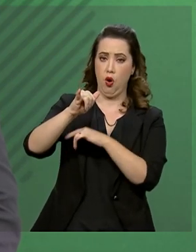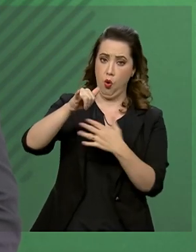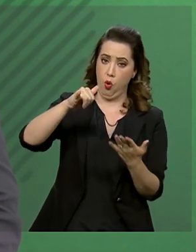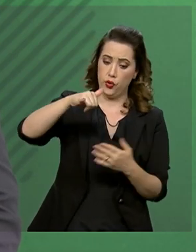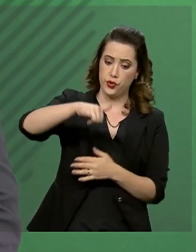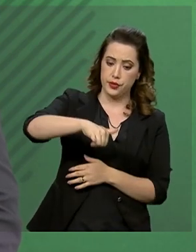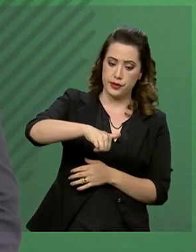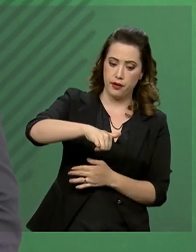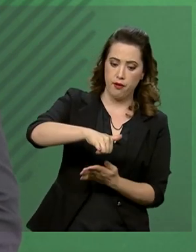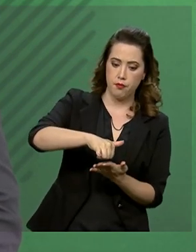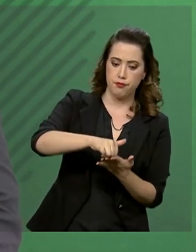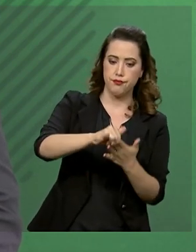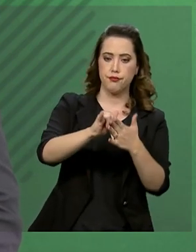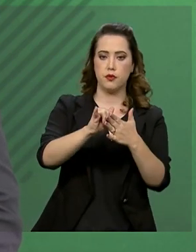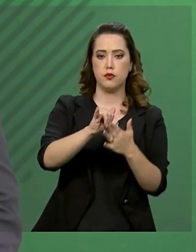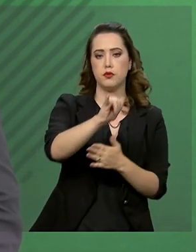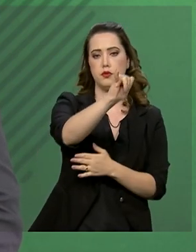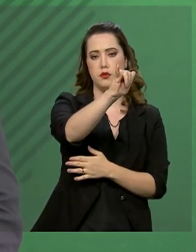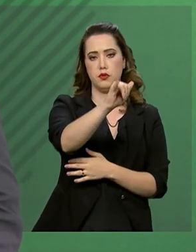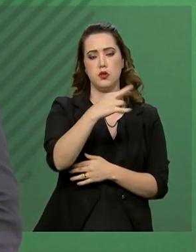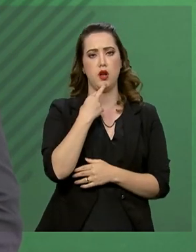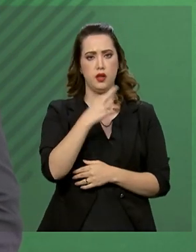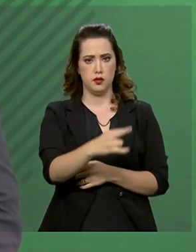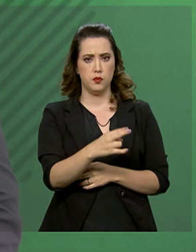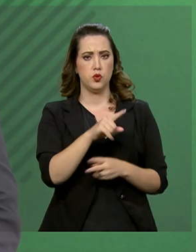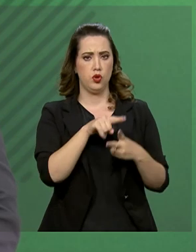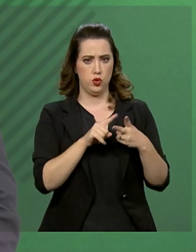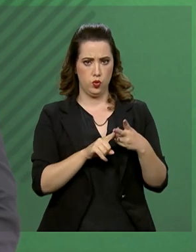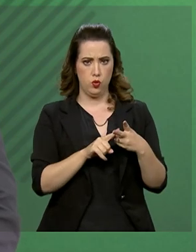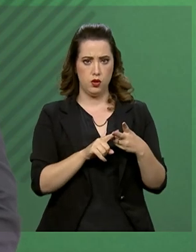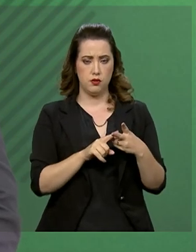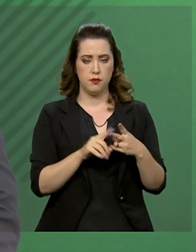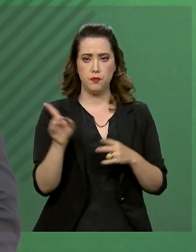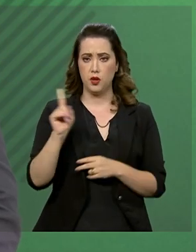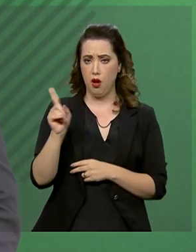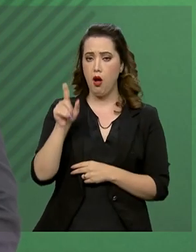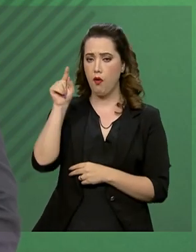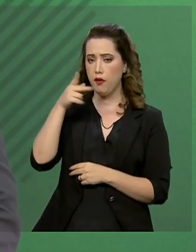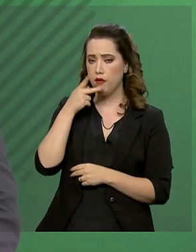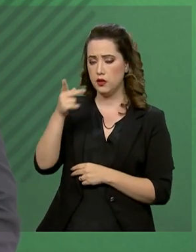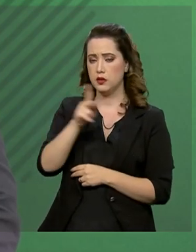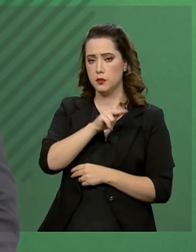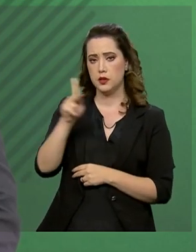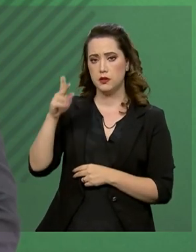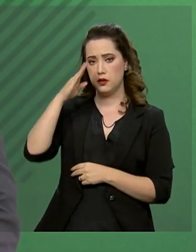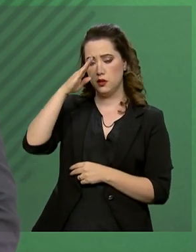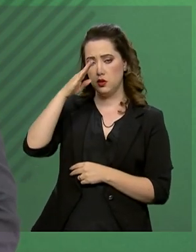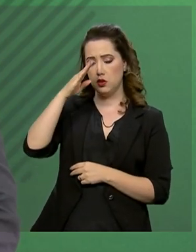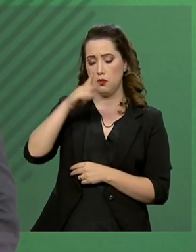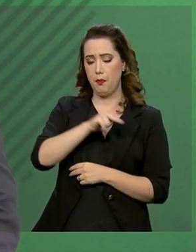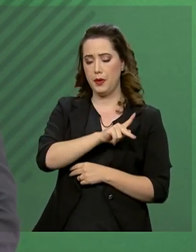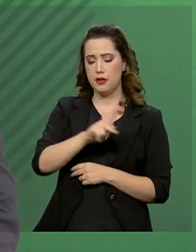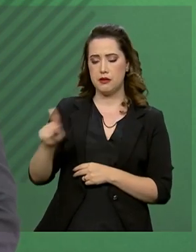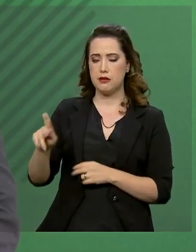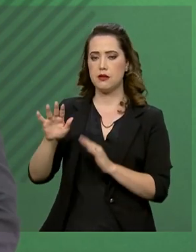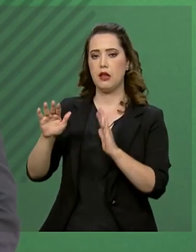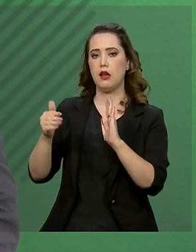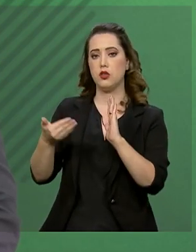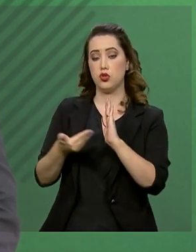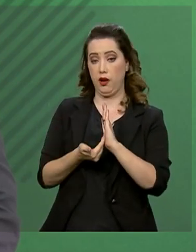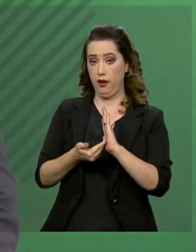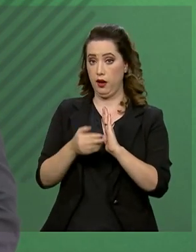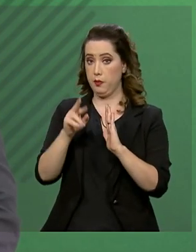Ou eu já respondi englobando as duas? Não, era referente a essa declaração do presidente Rodrigo Maia da dificuldade de